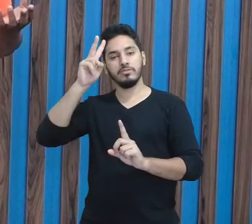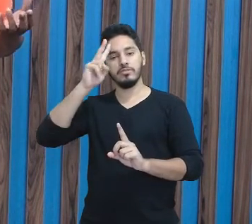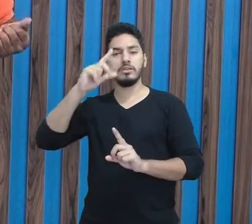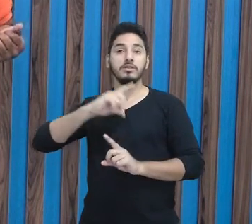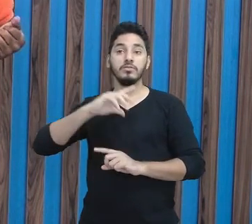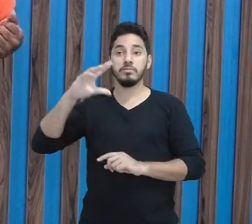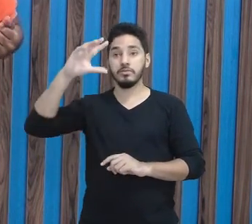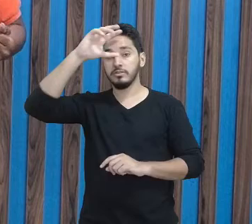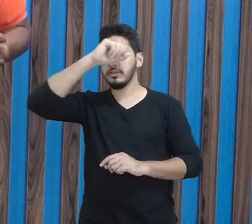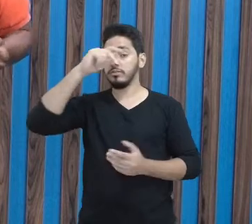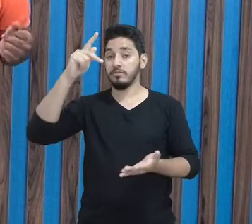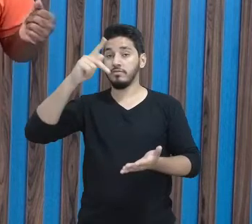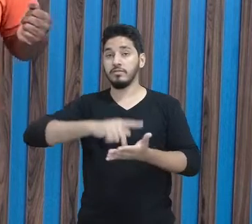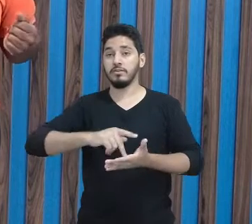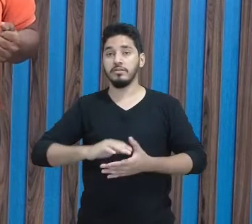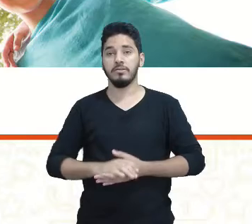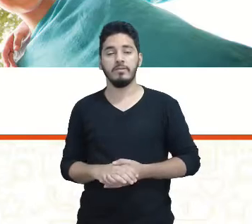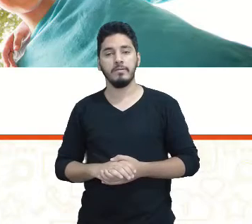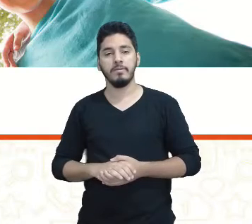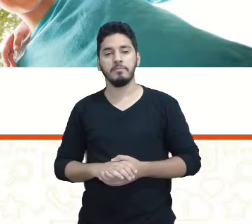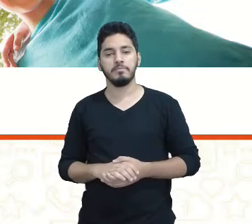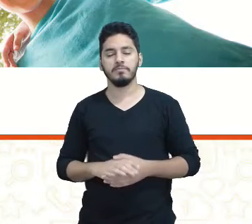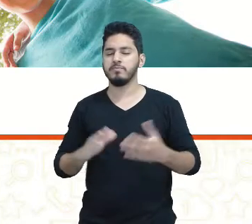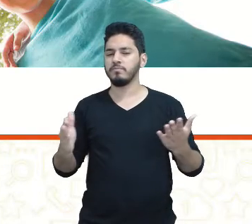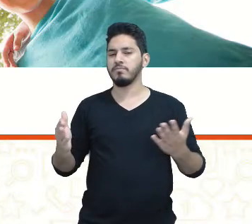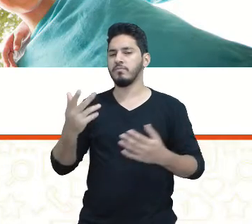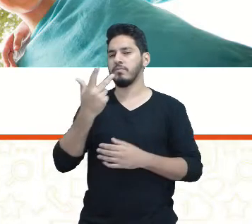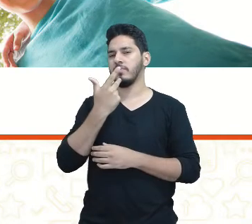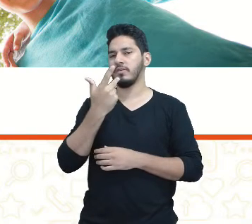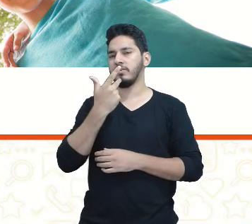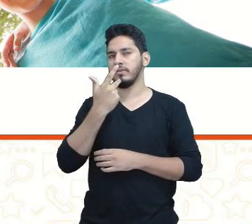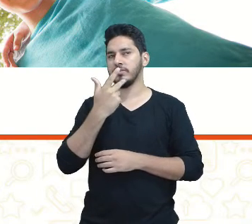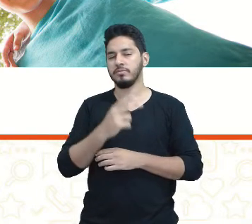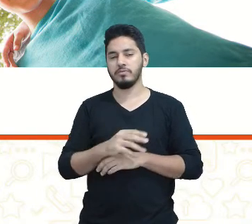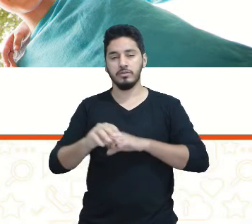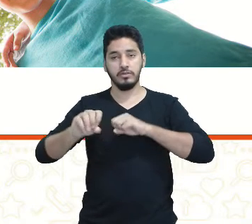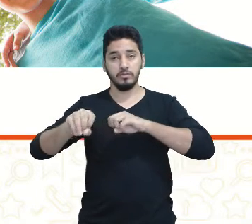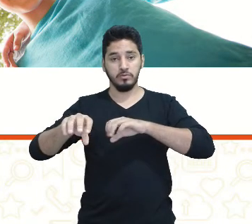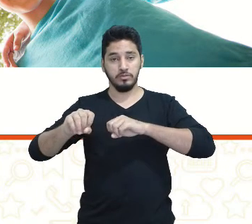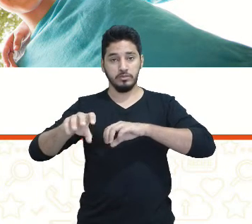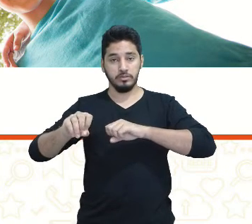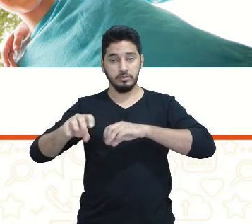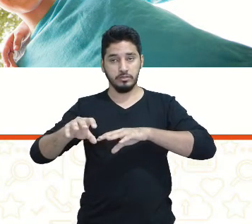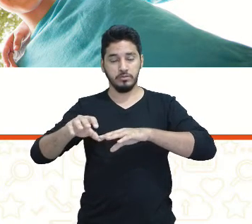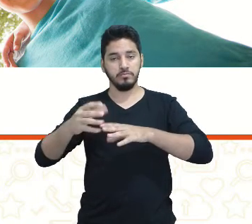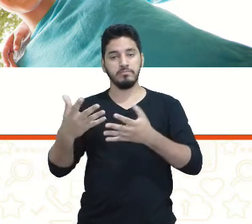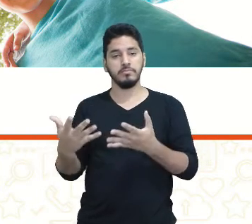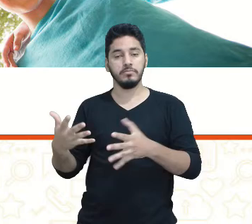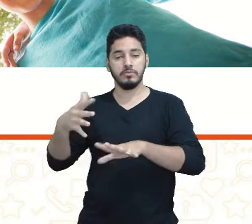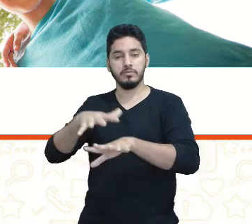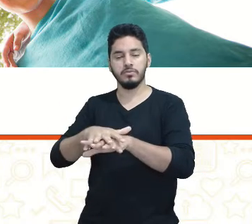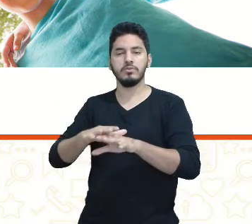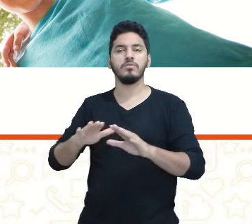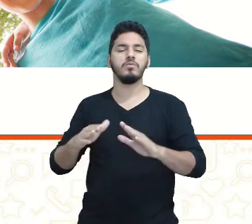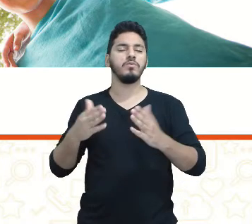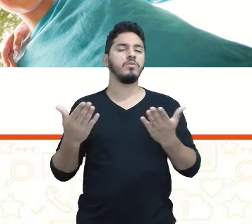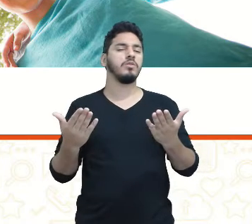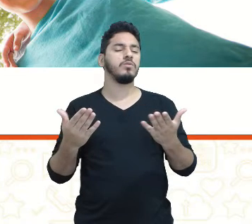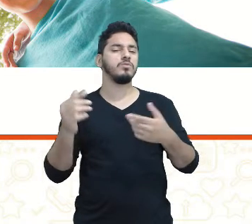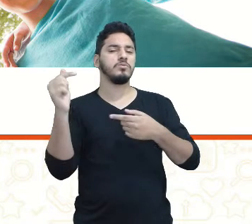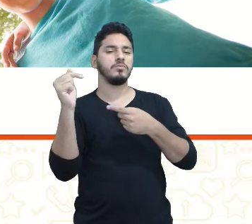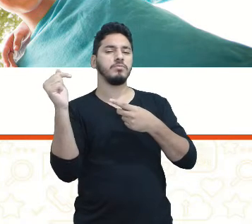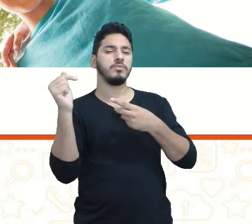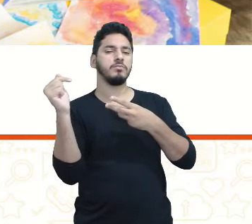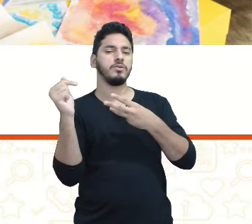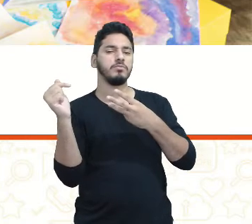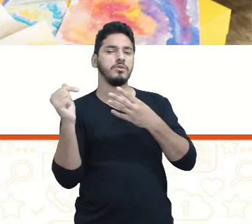significativa. Quando falamos em educação inclusiva, quais são os princípios da